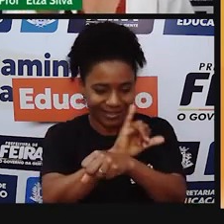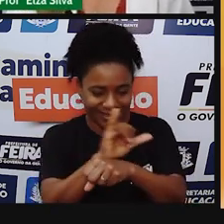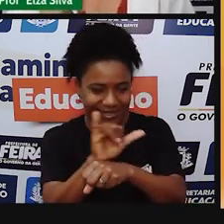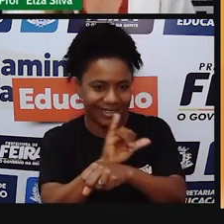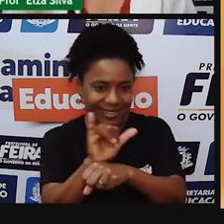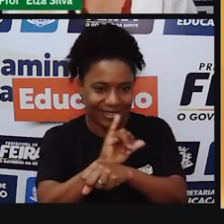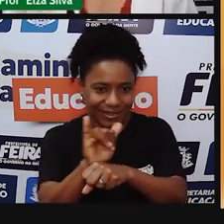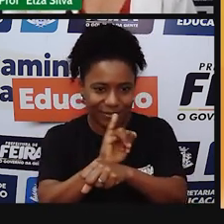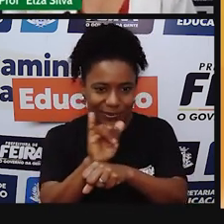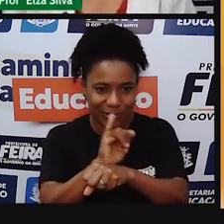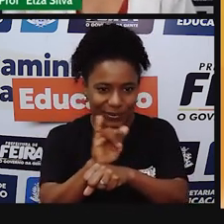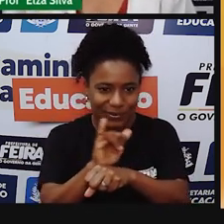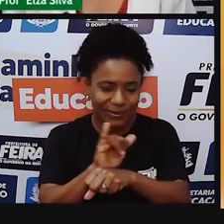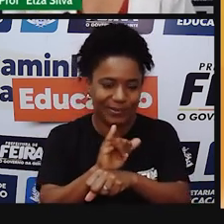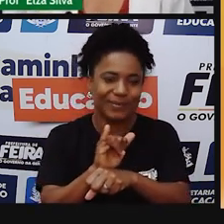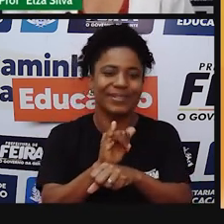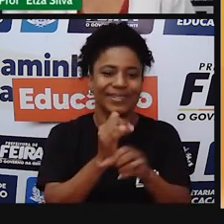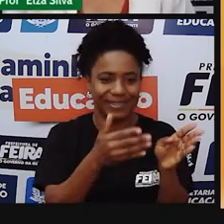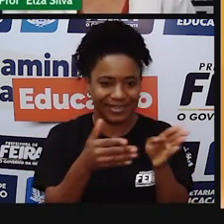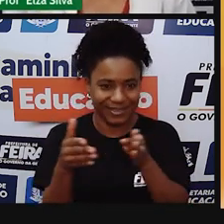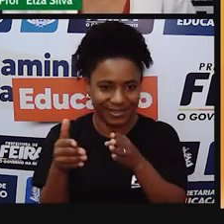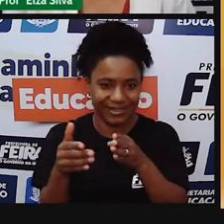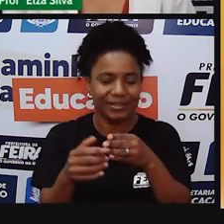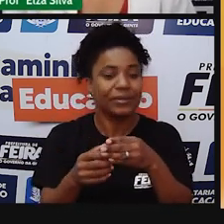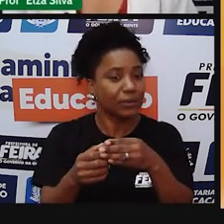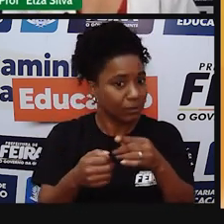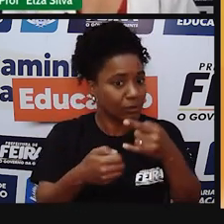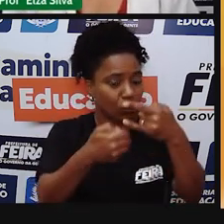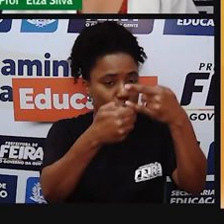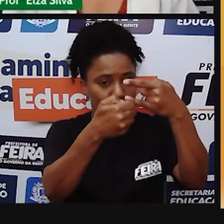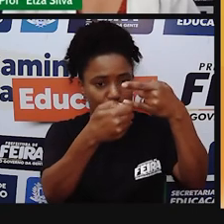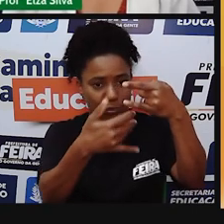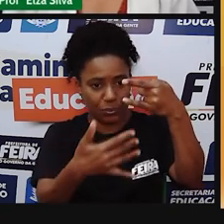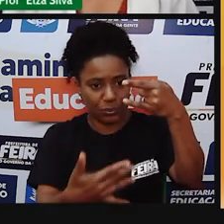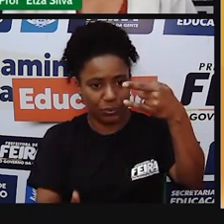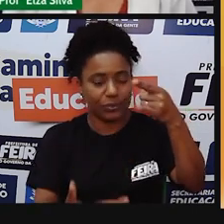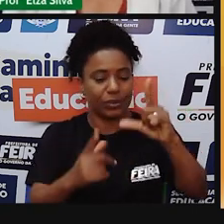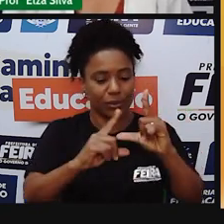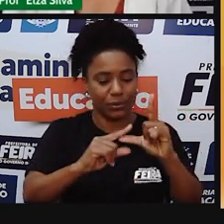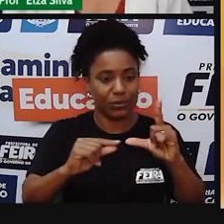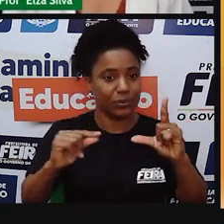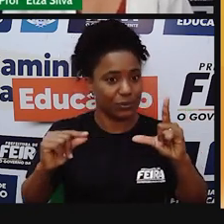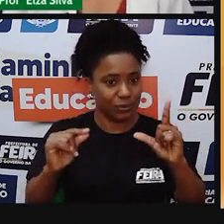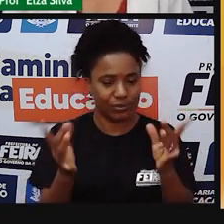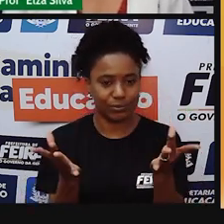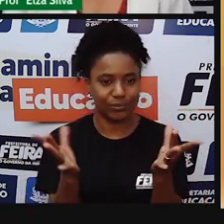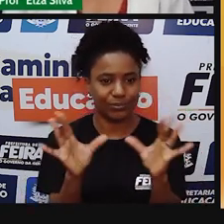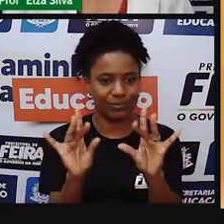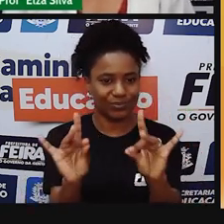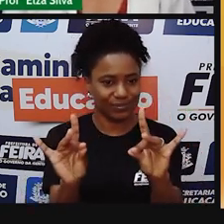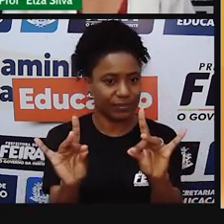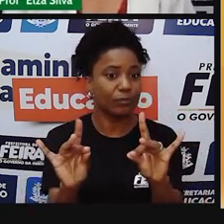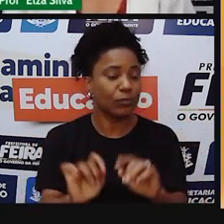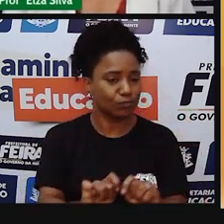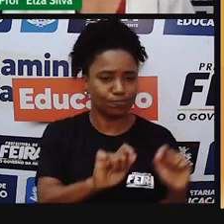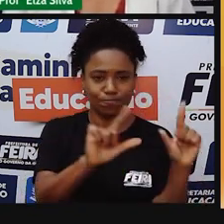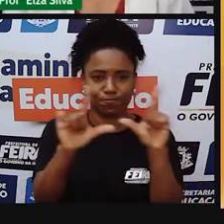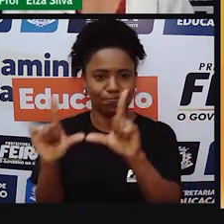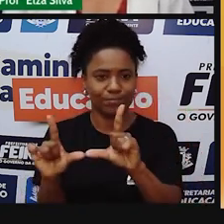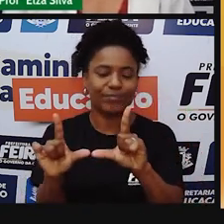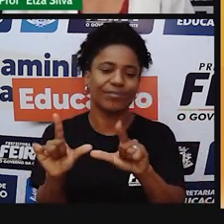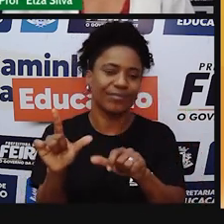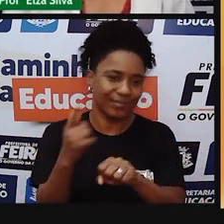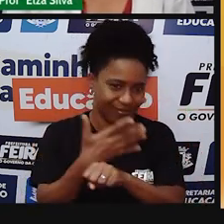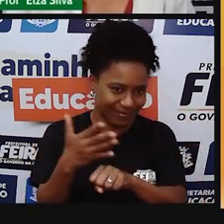para acessar essa atividade ficará disponível abaixo do vídeo no canal do YouTube. Ou então,